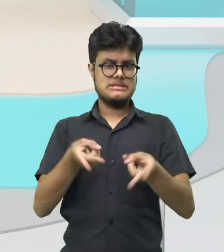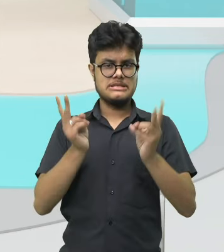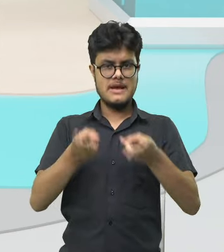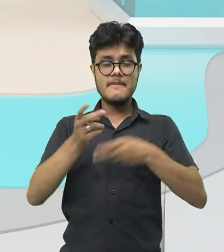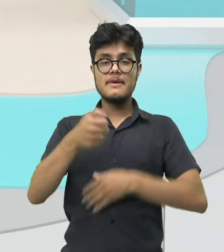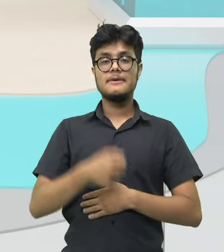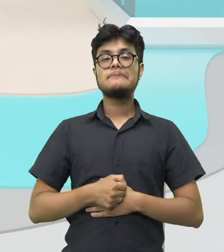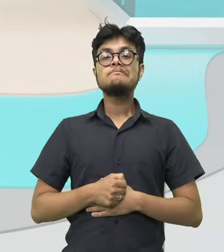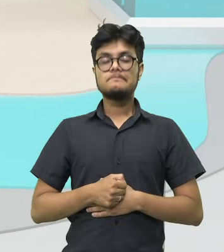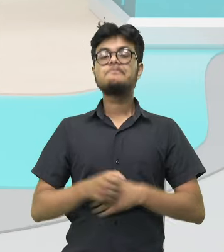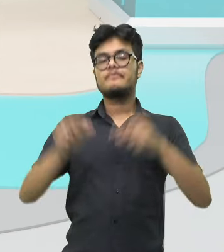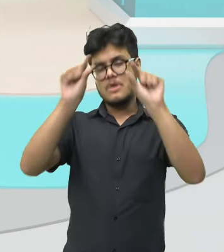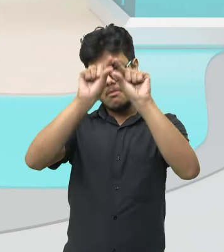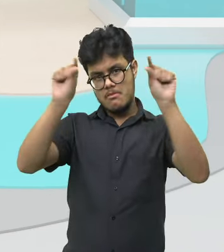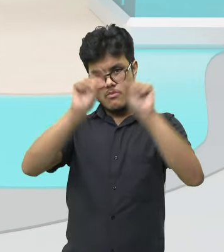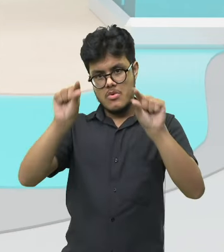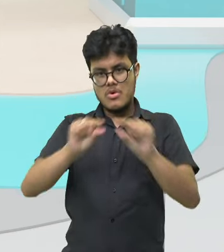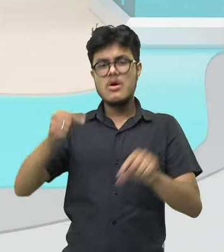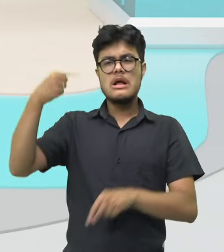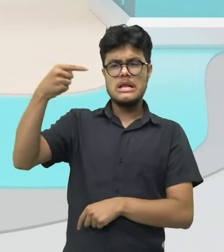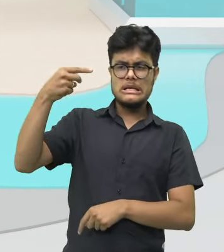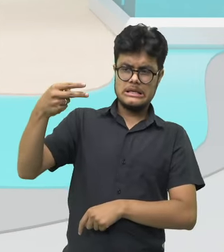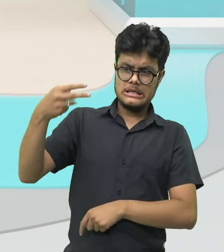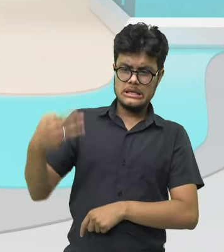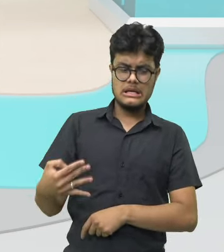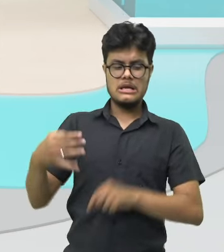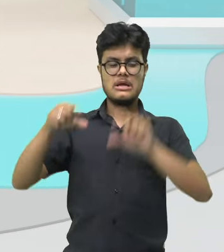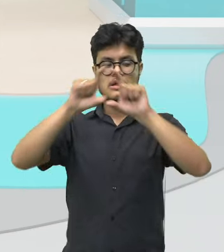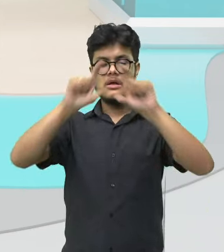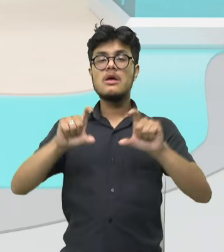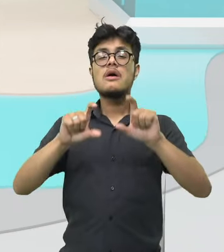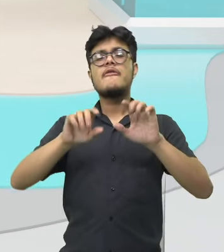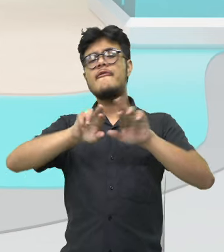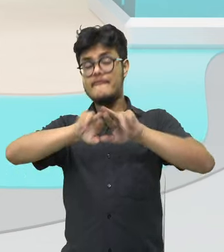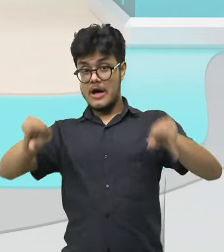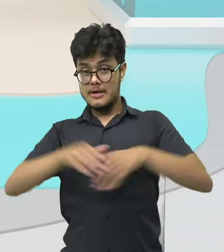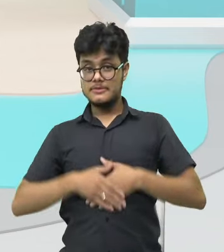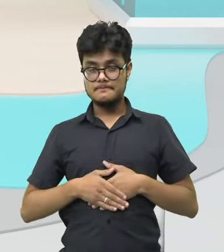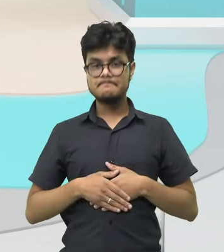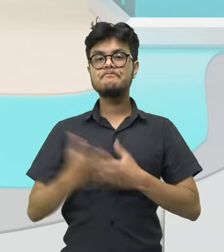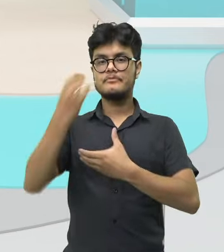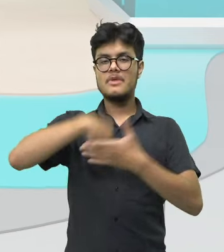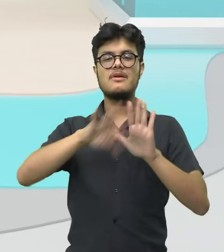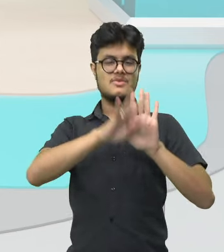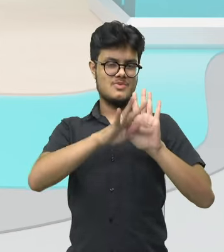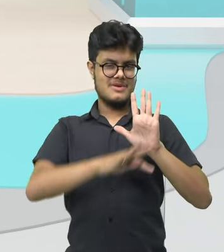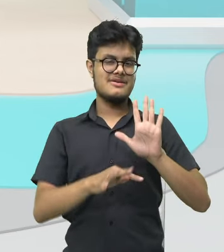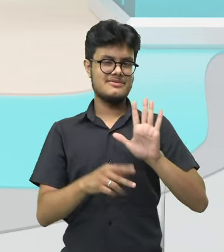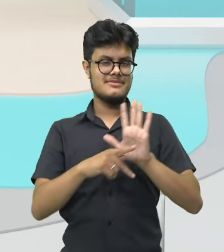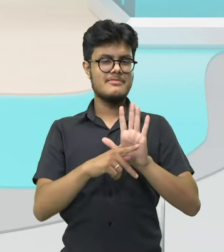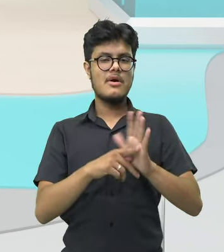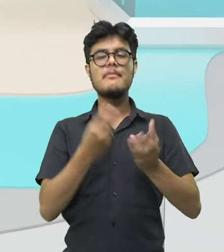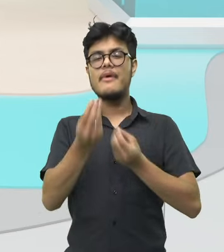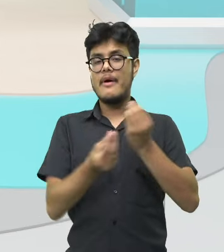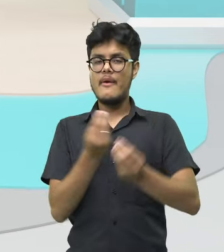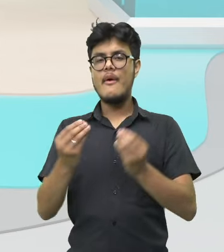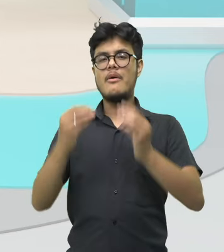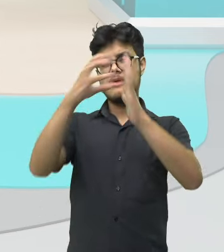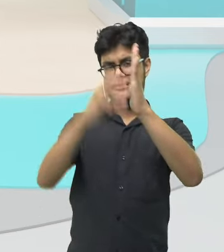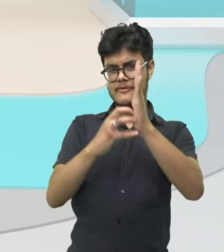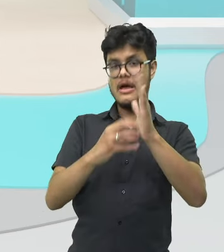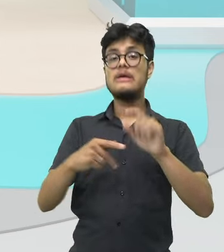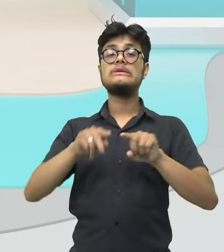mesma quantidade de versos, as estrofes, a mesma quantidade de versos. Dentro dos